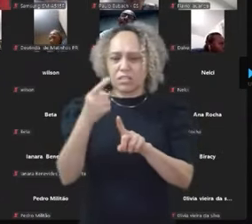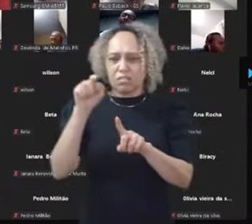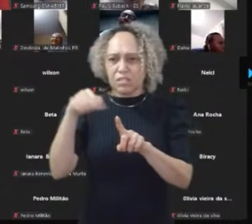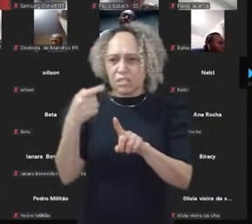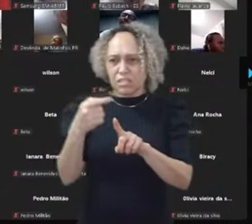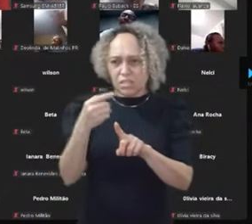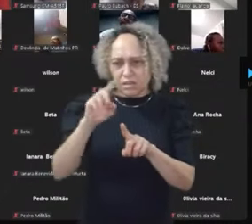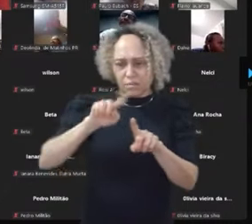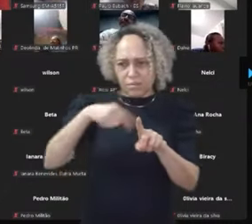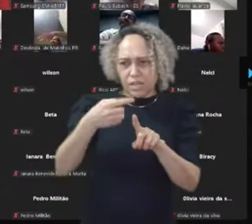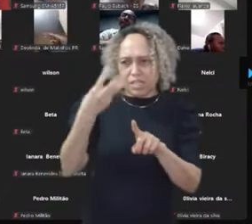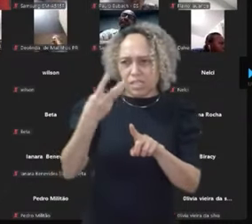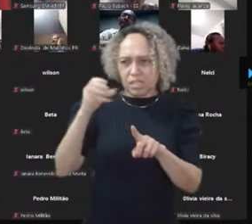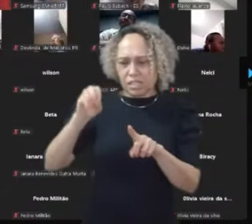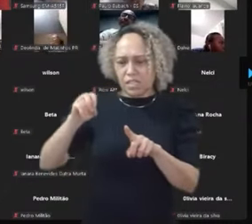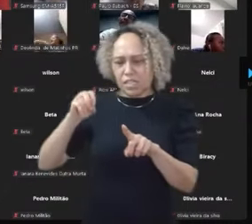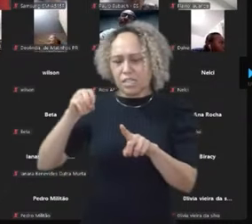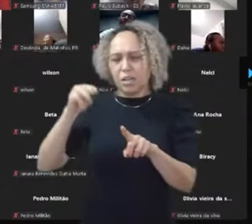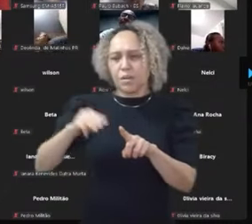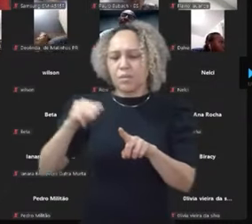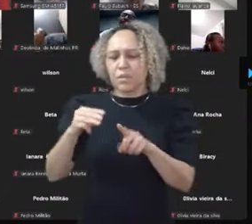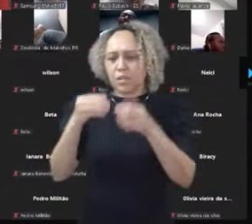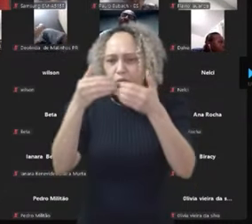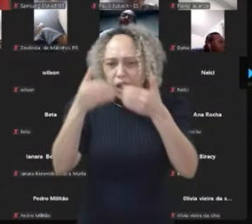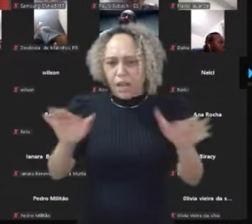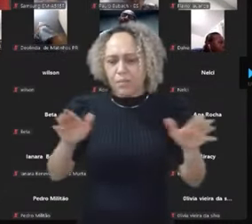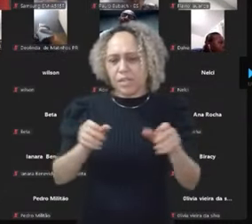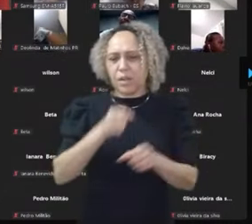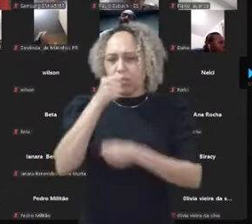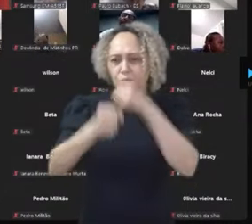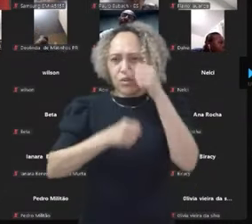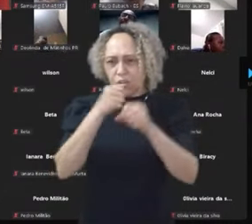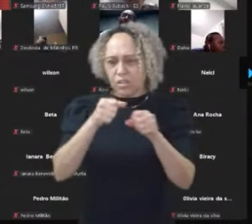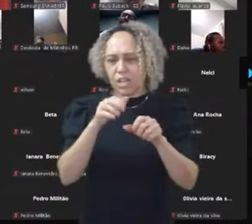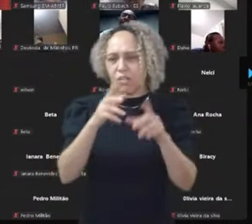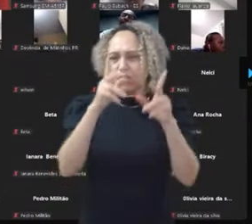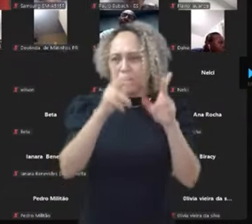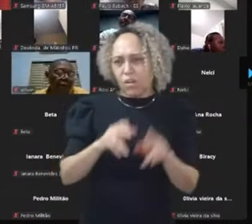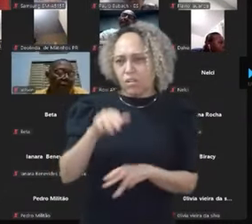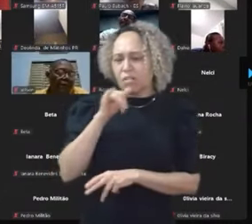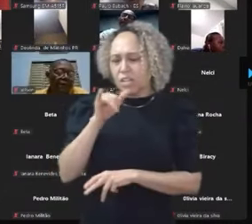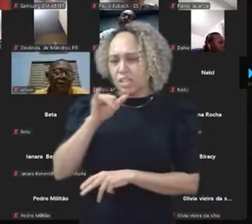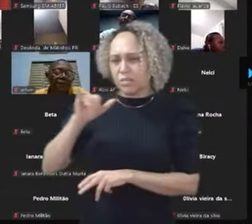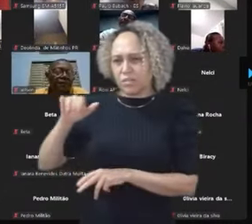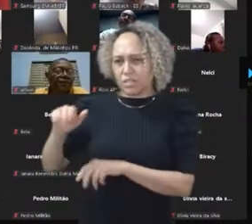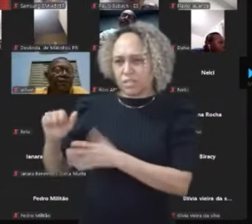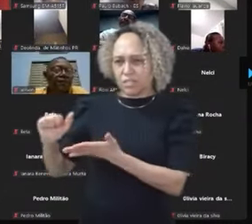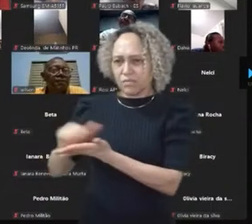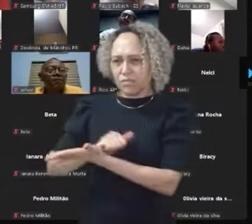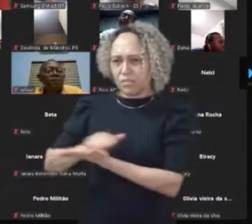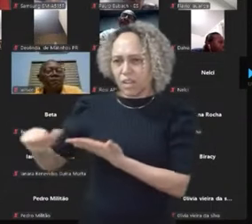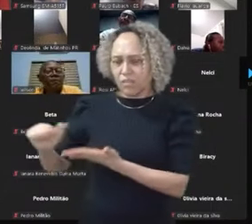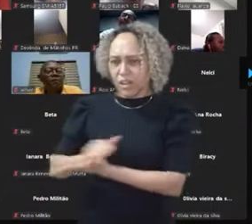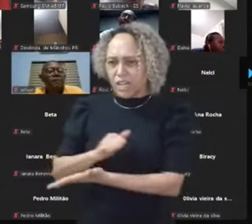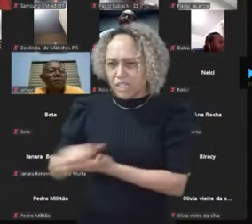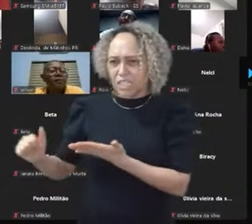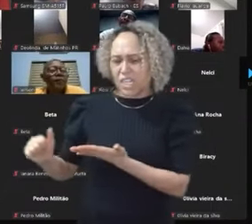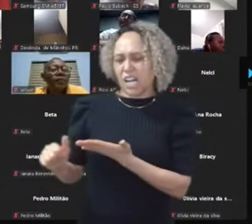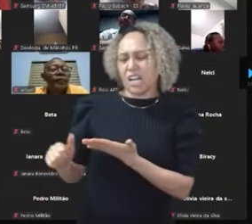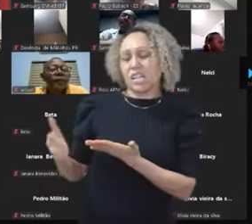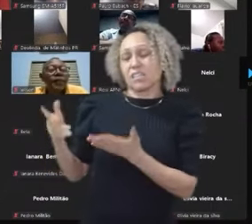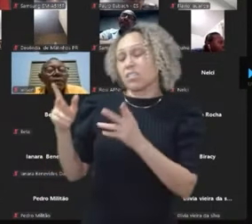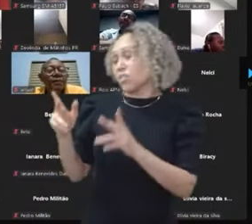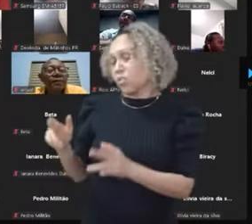a imprensa lá fazia igual a imprensa no Brasil, quando teve a Lava Jato, acusam ele de corrupção com empreiteira,